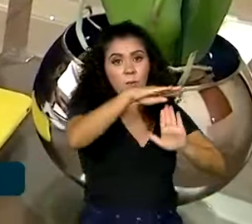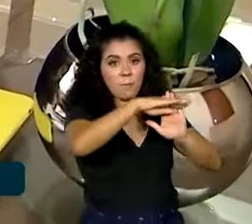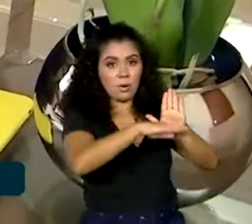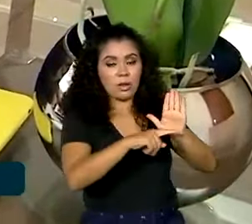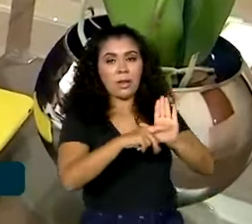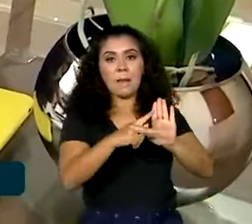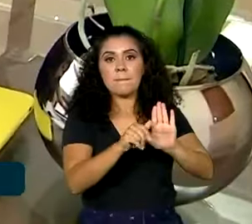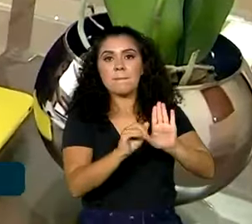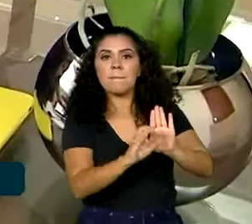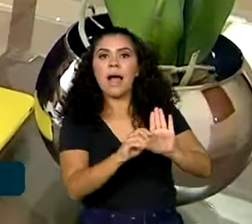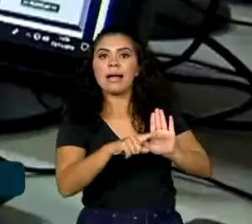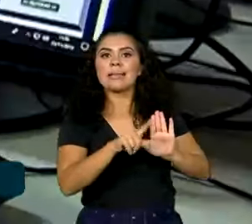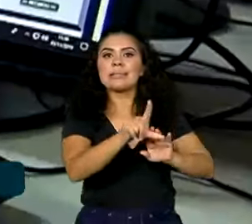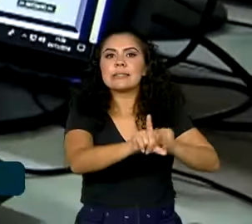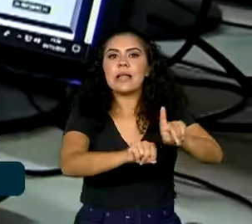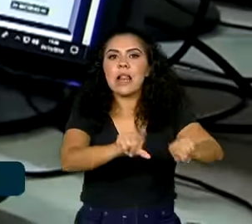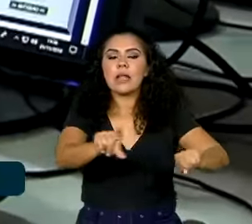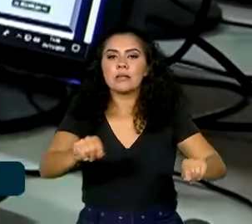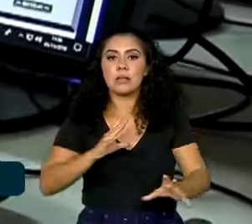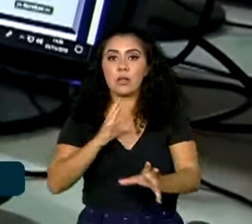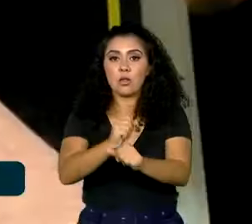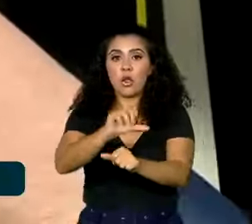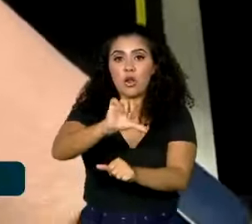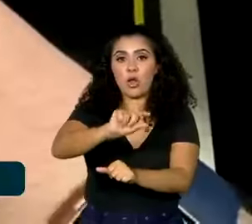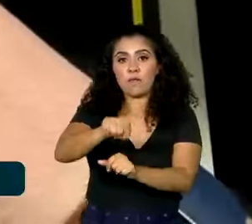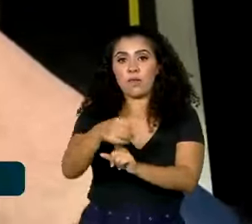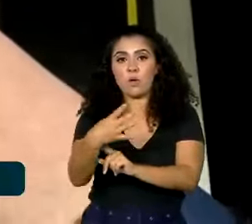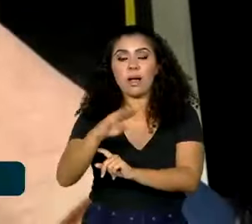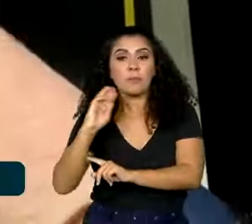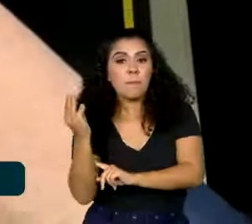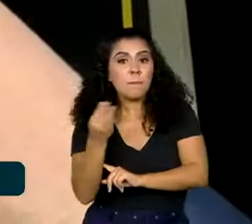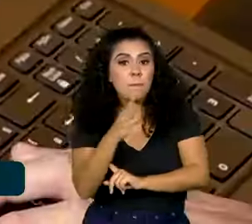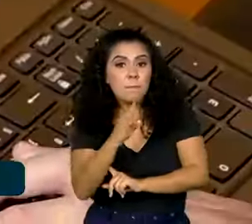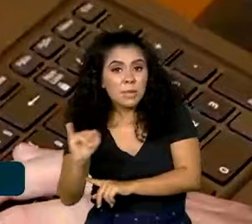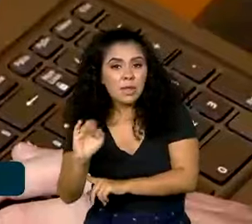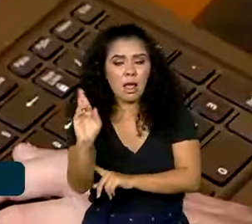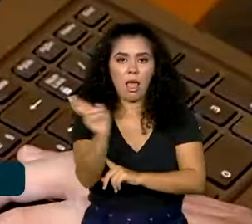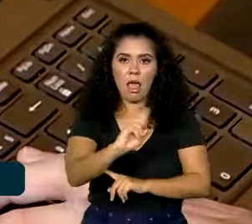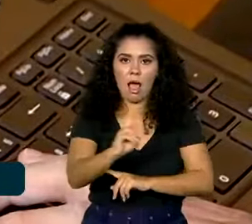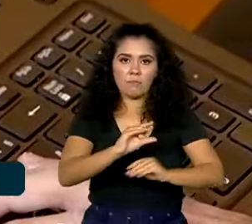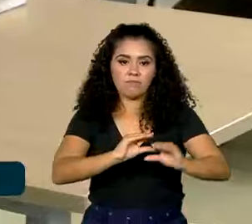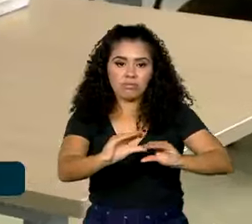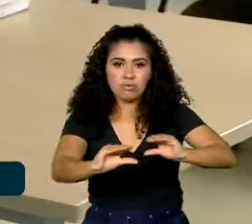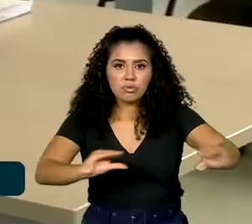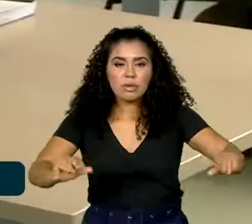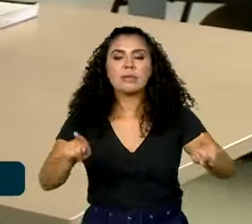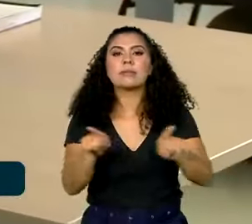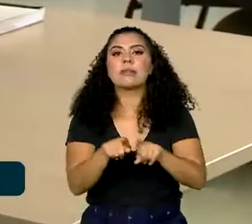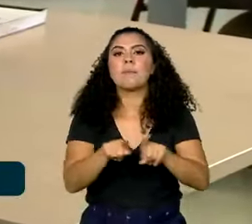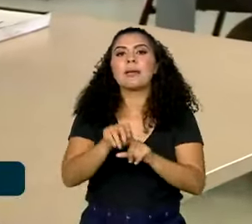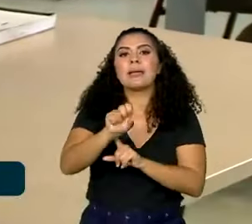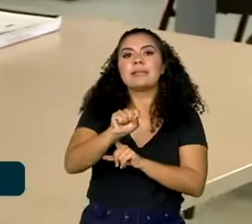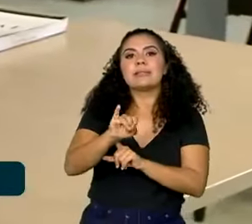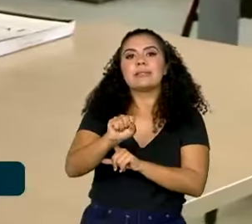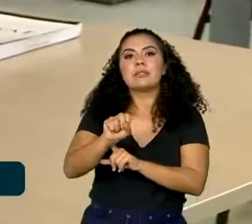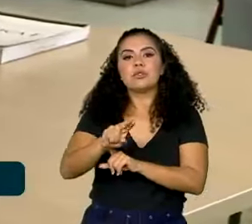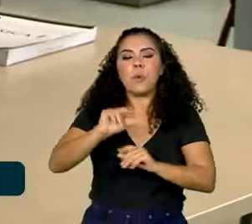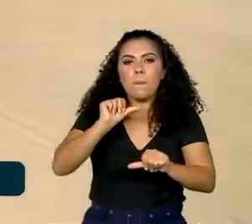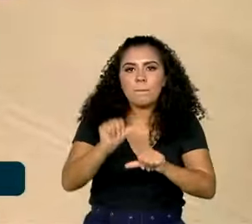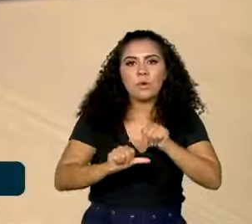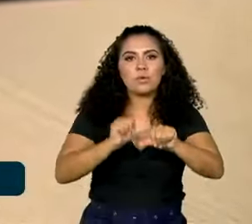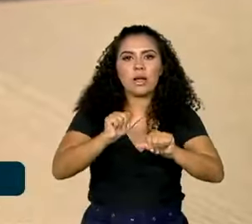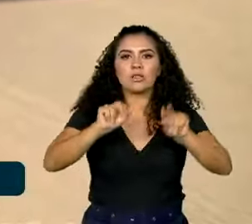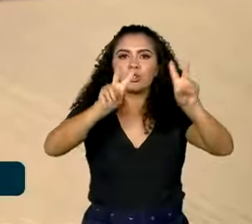com previsão de 9,4 bilhões de reais em investimentos, as mudanças no SISU com a nova lei de cotas, que